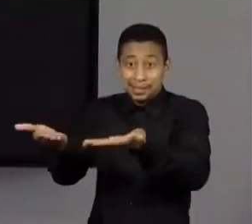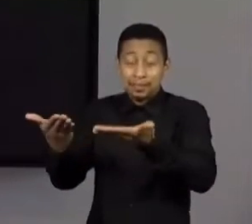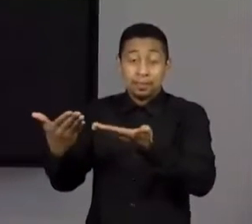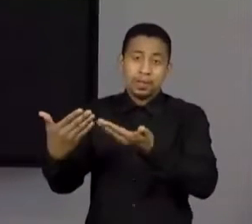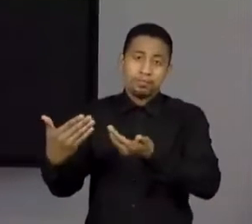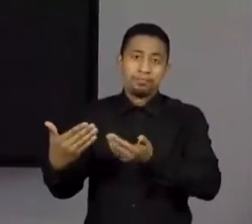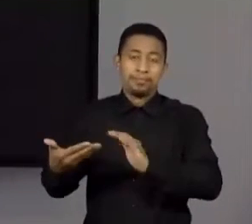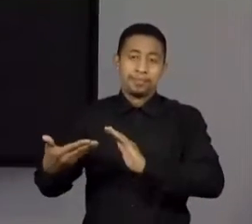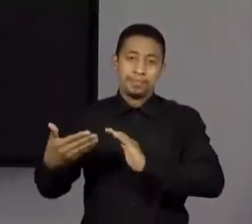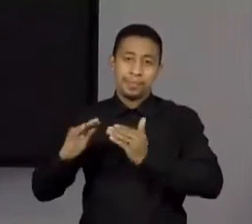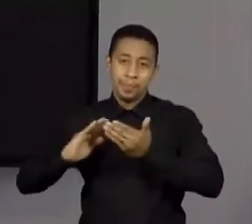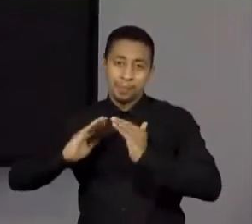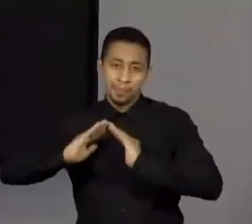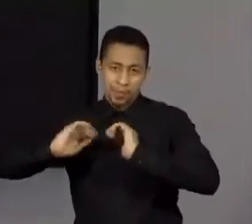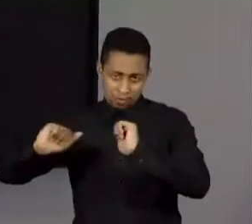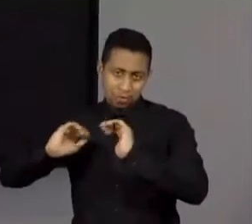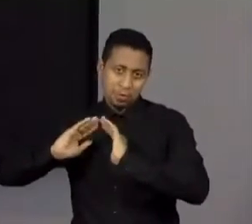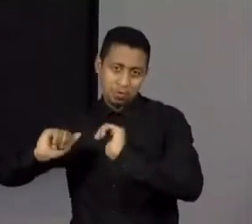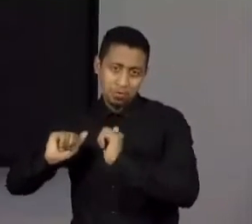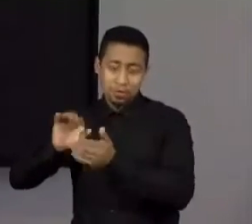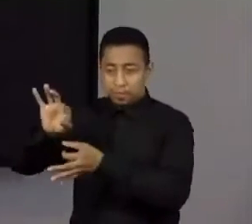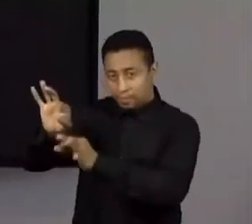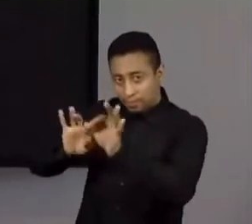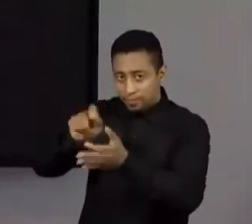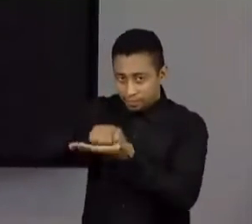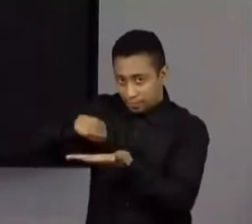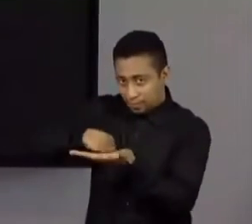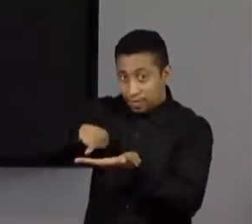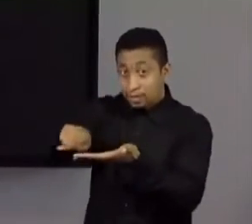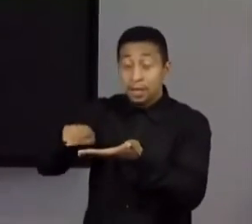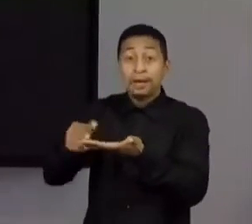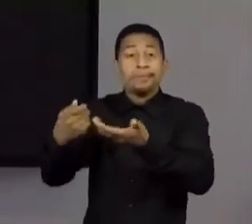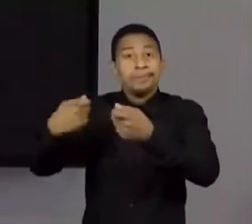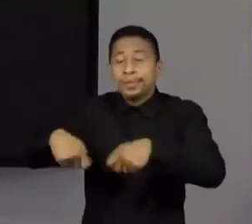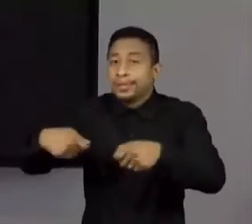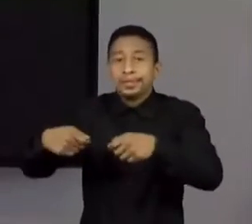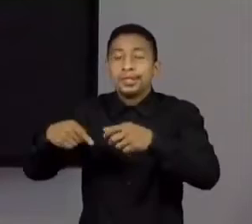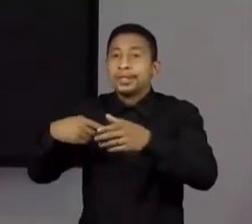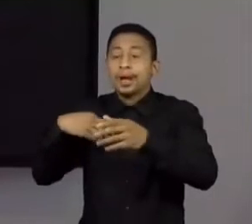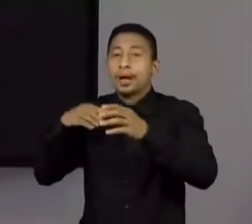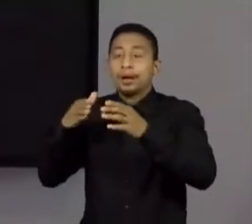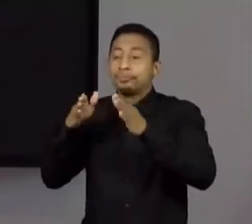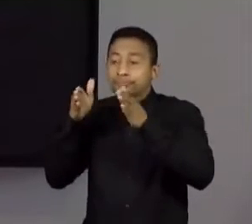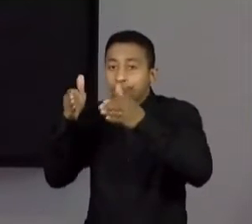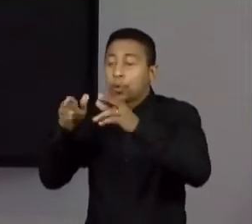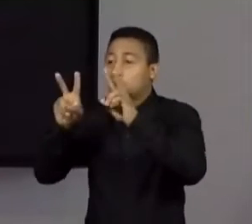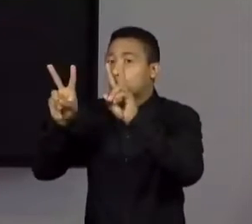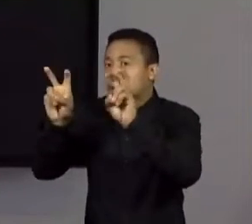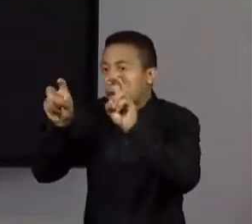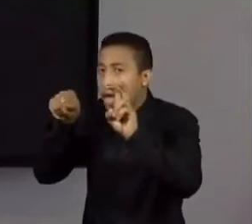sinopse, aquilo é uma coisa que não é muito sofrida.